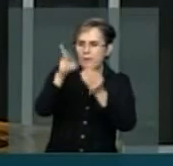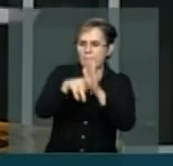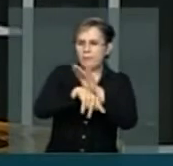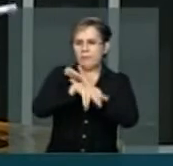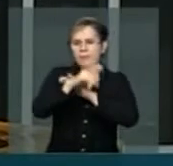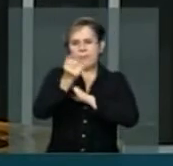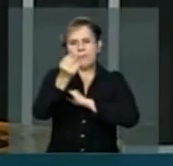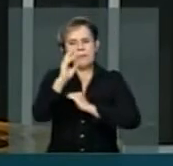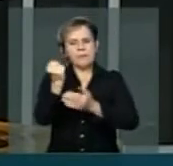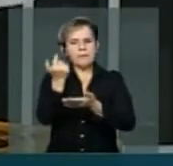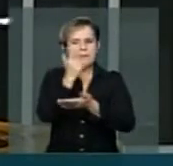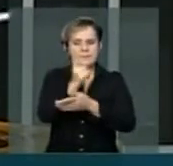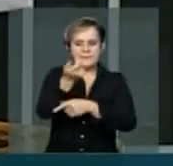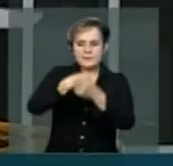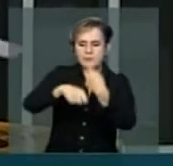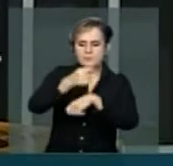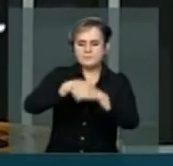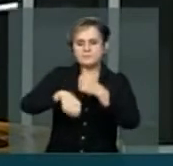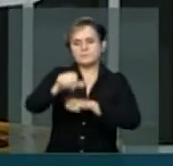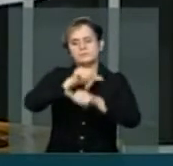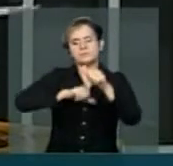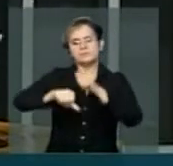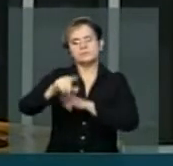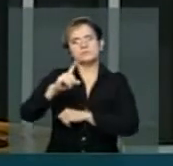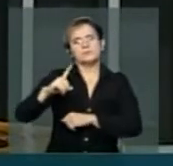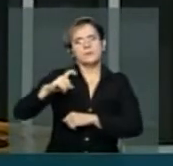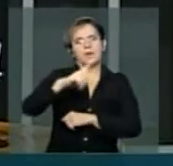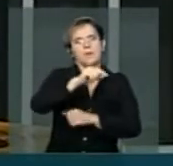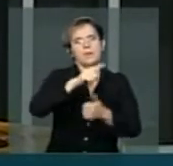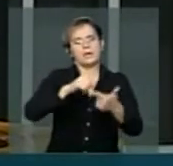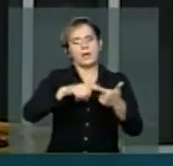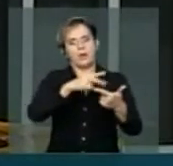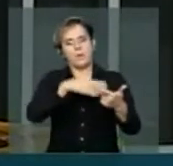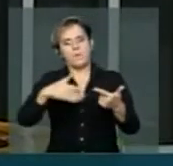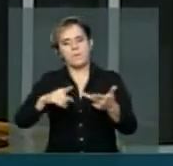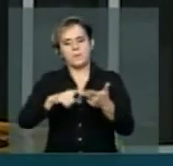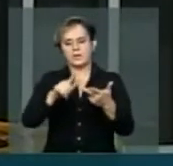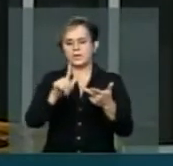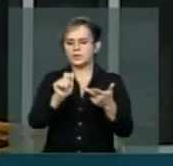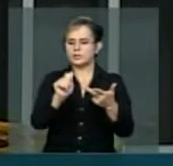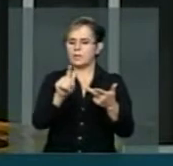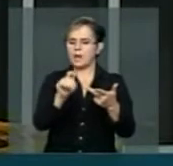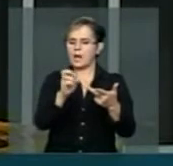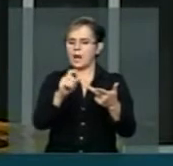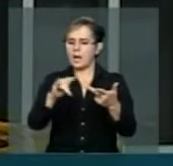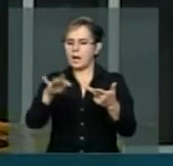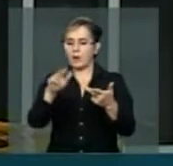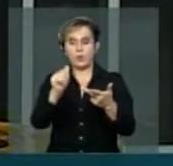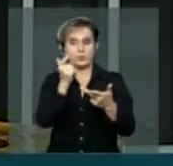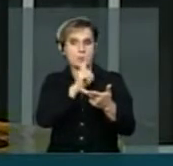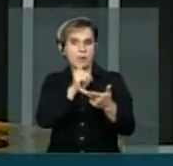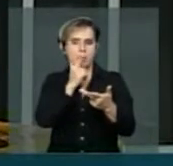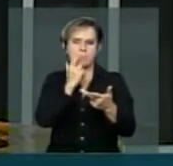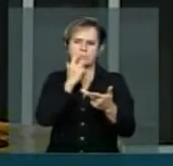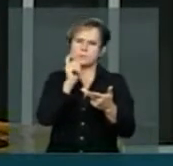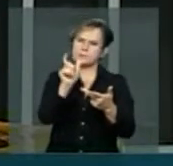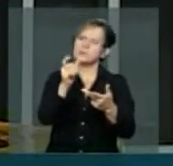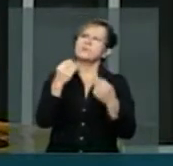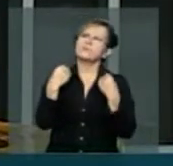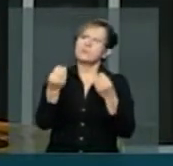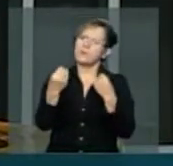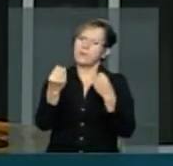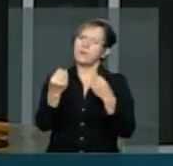camarão, arranjando peixe ou lagosta, você estaria comprando uma carteira. Então, significa que é preciso